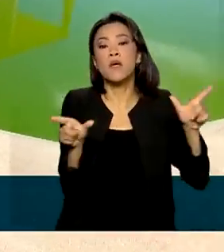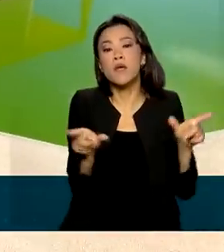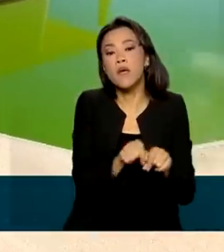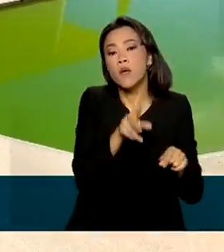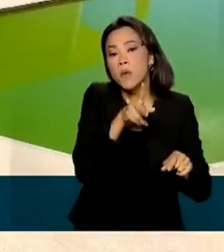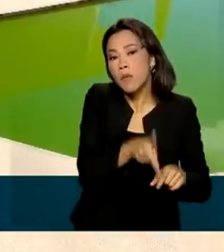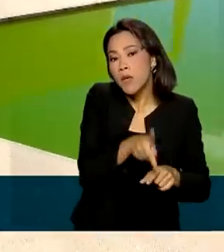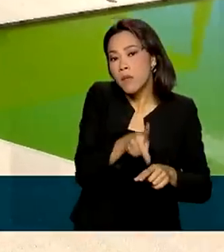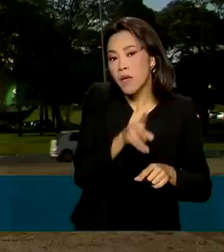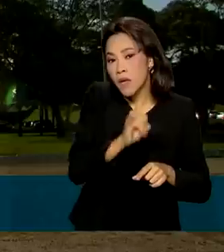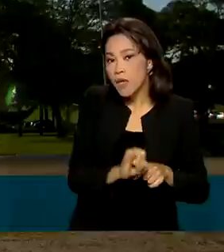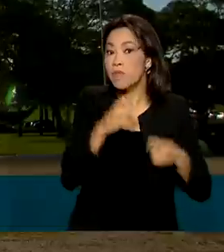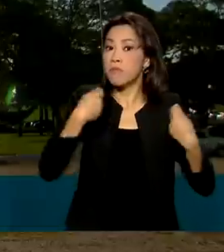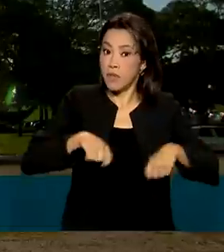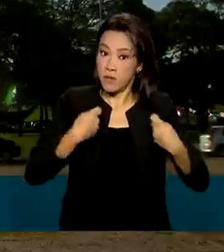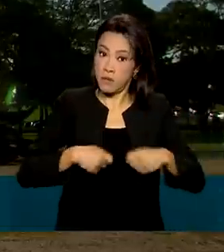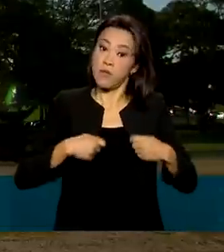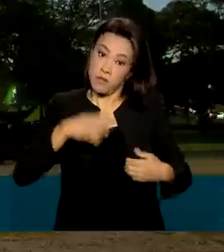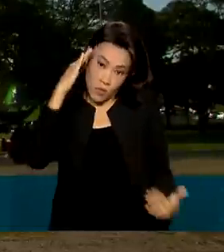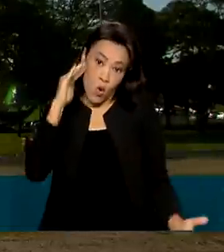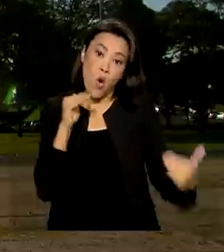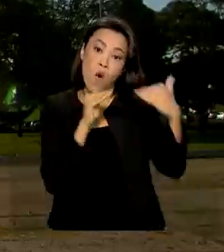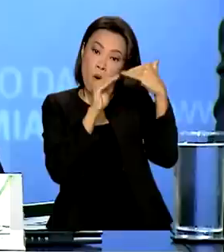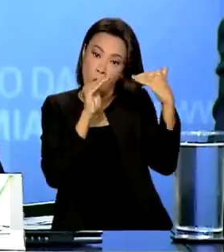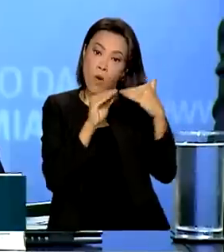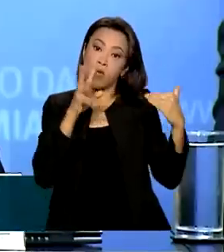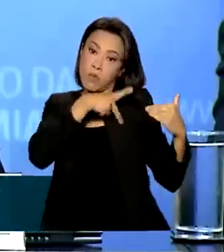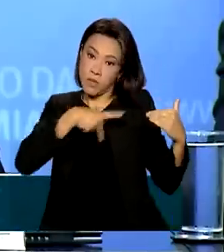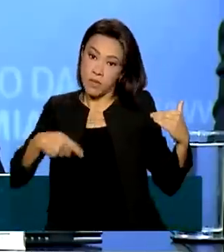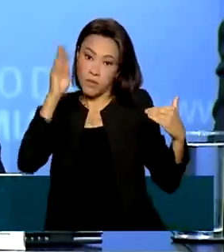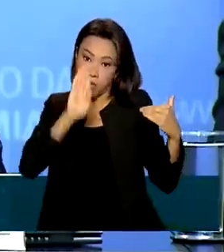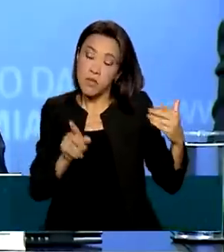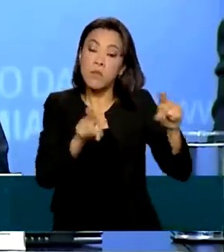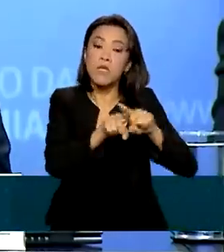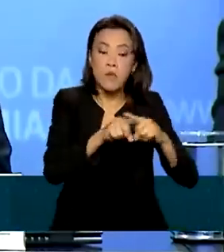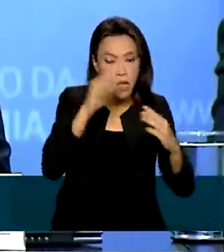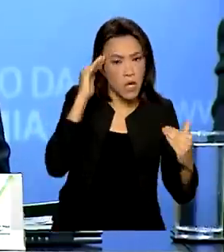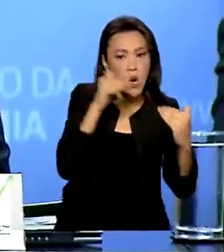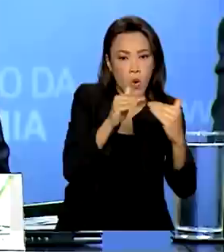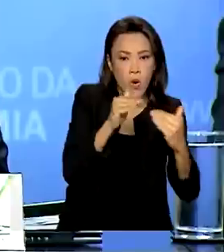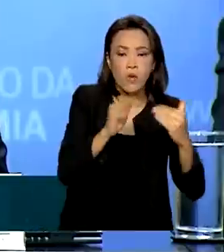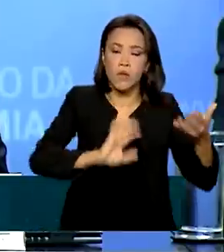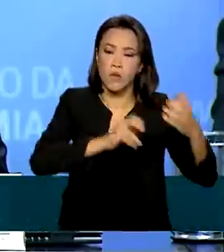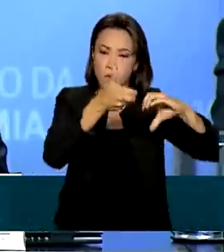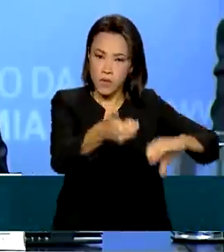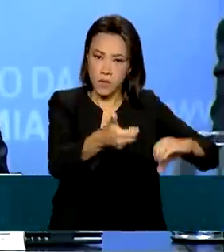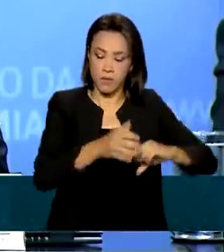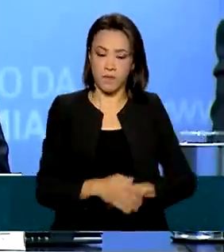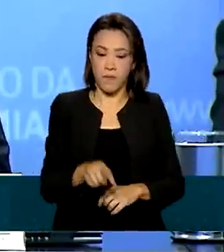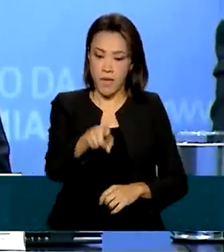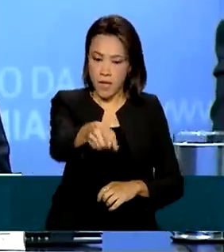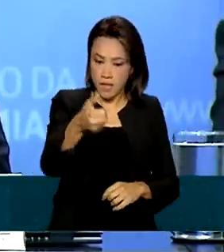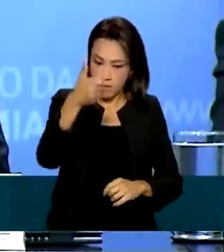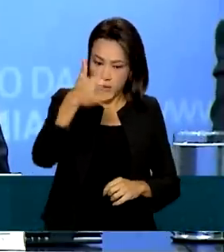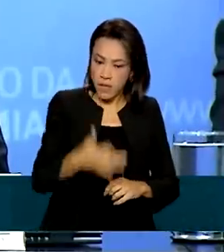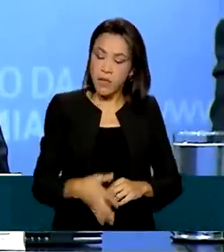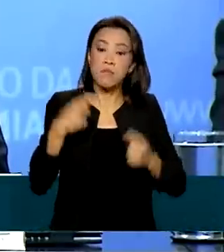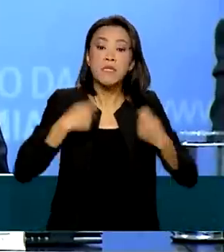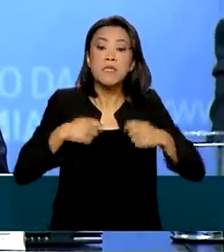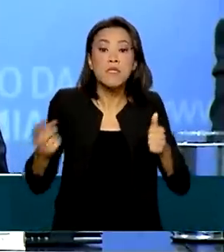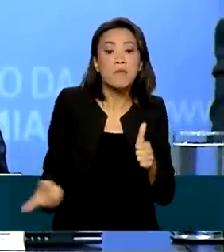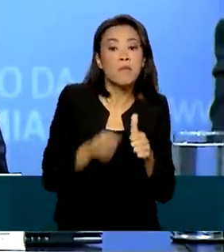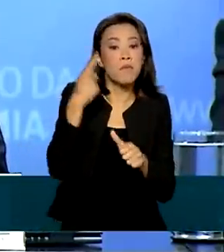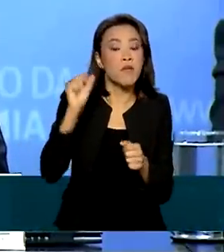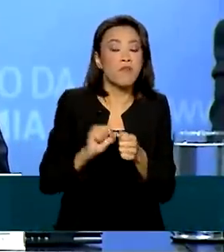aval da Presidência da República e do Congresso Nacional. Ela é feita mediante um decreto. Então, se o